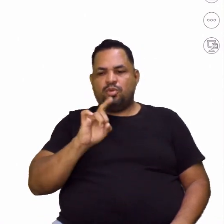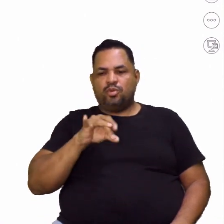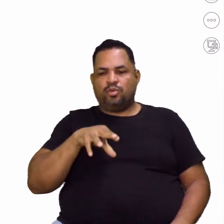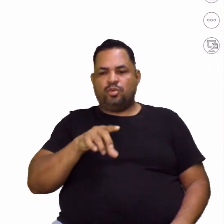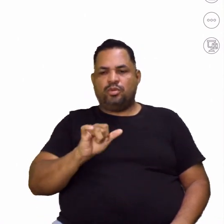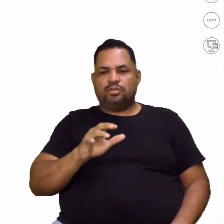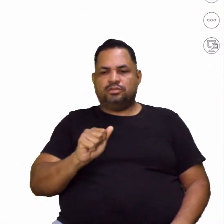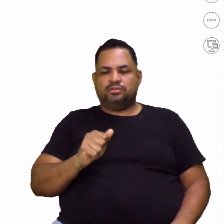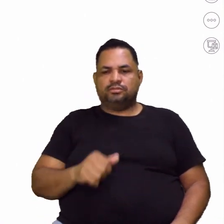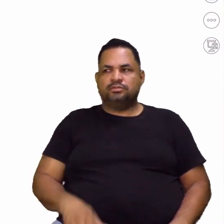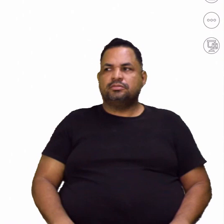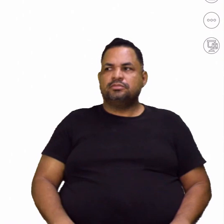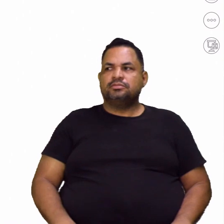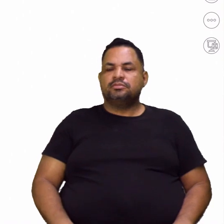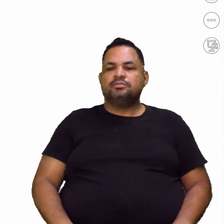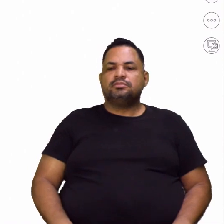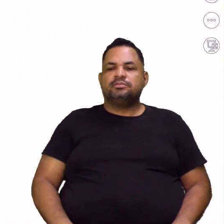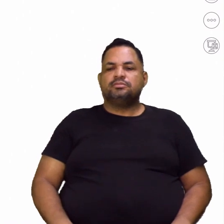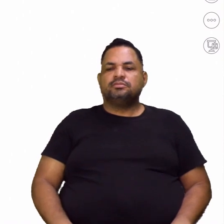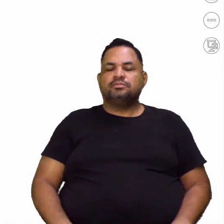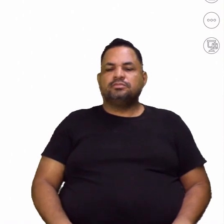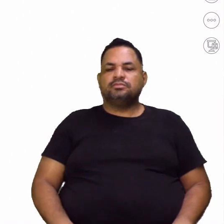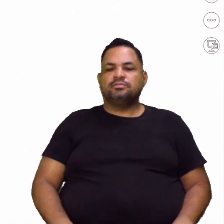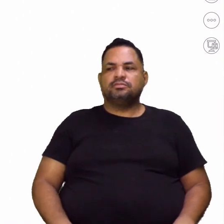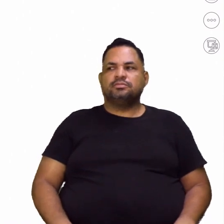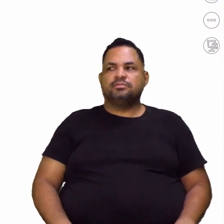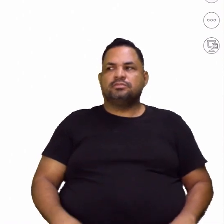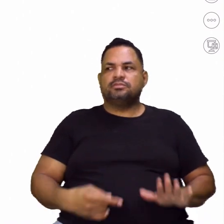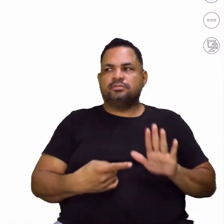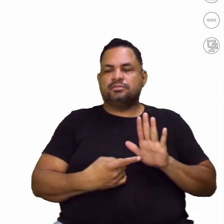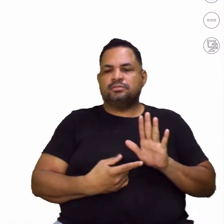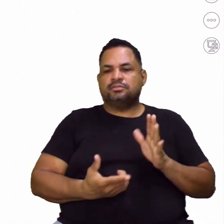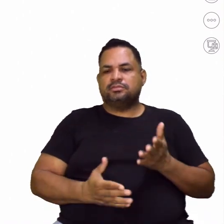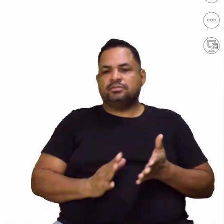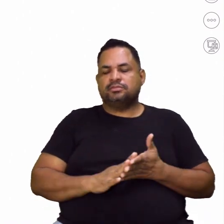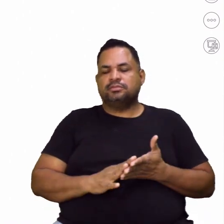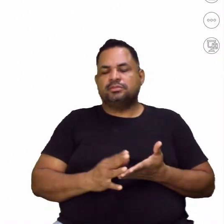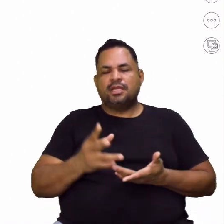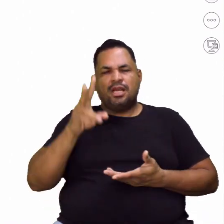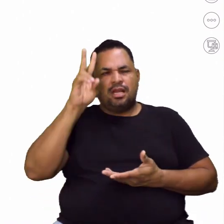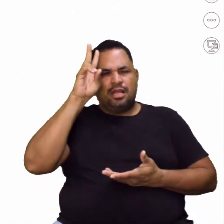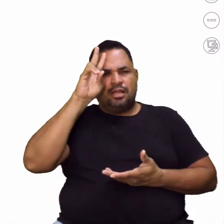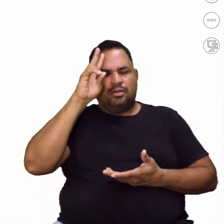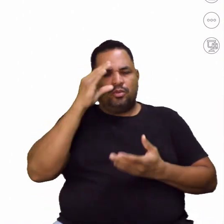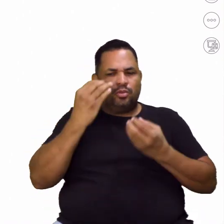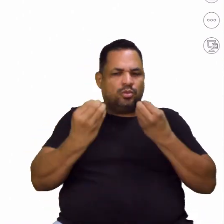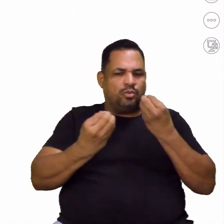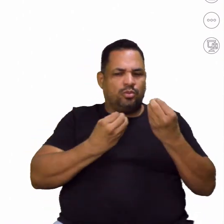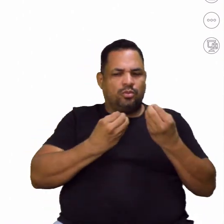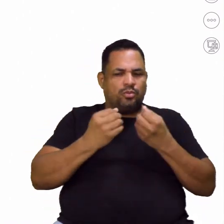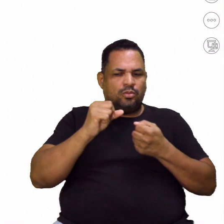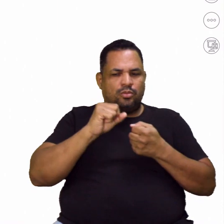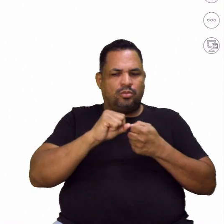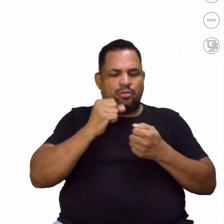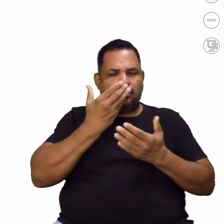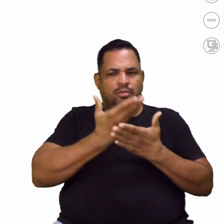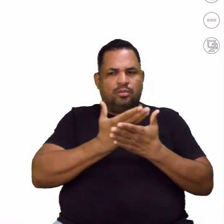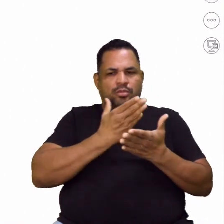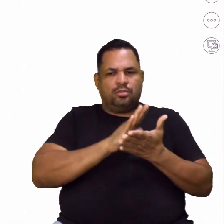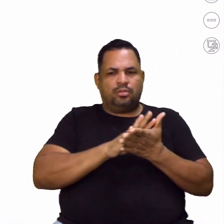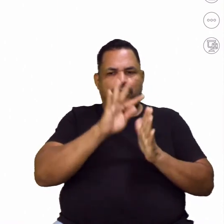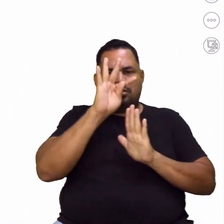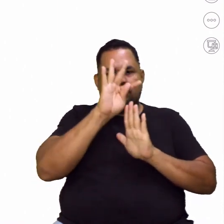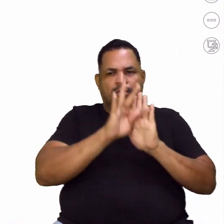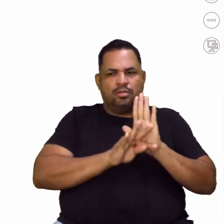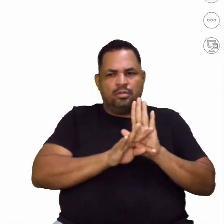conotação. Lembra lá, né? Quando a gente foi, começou a fazer a interpretação de